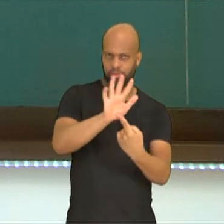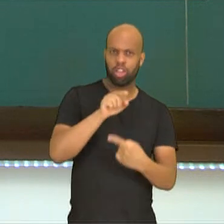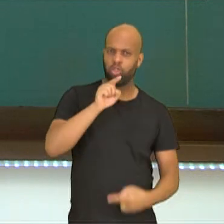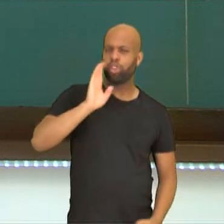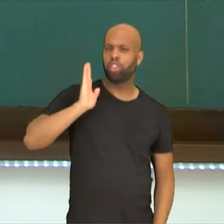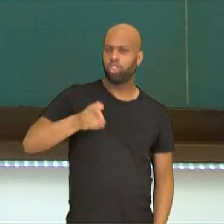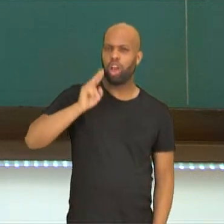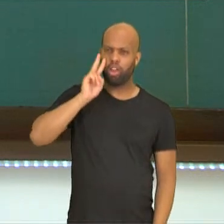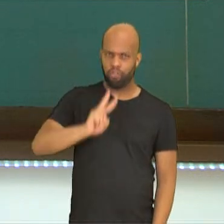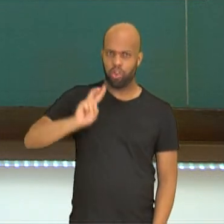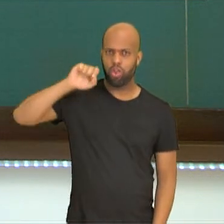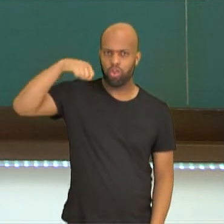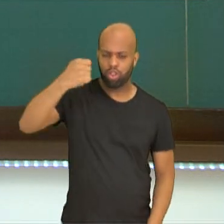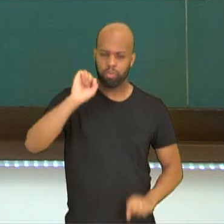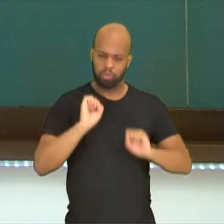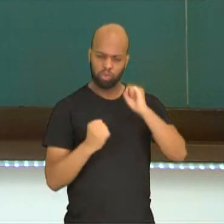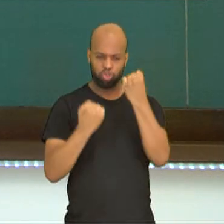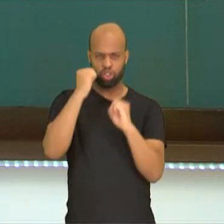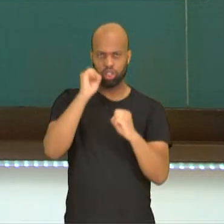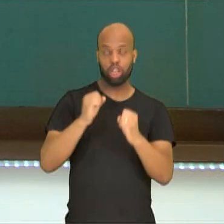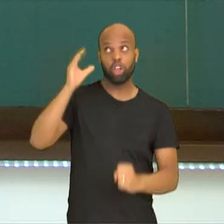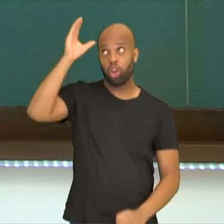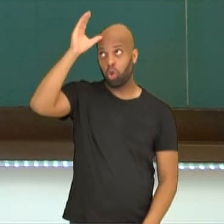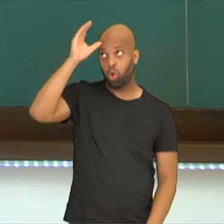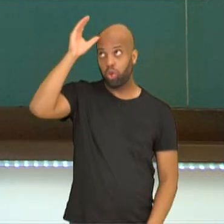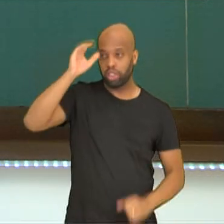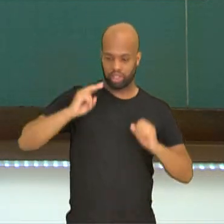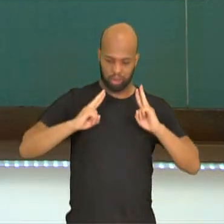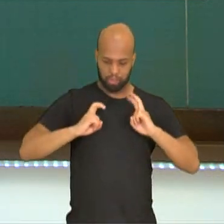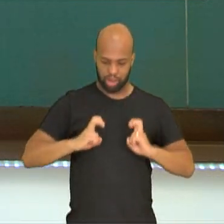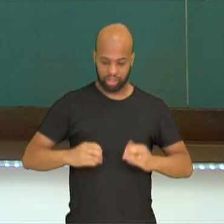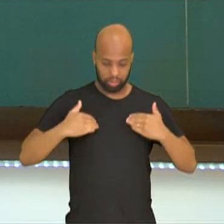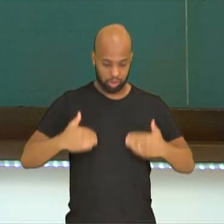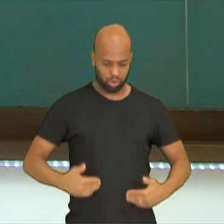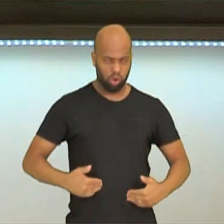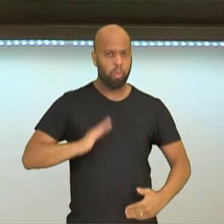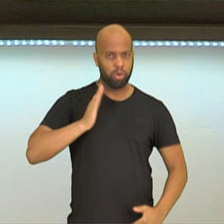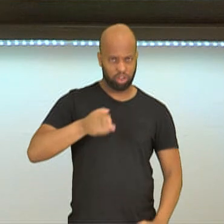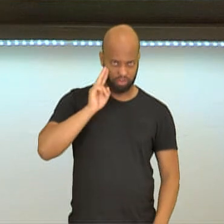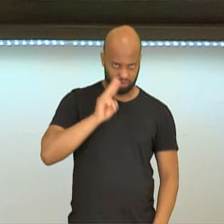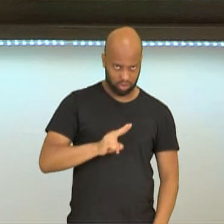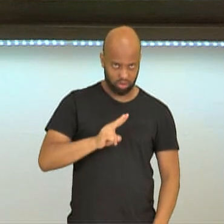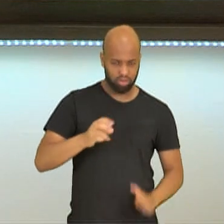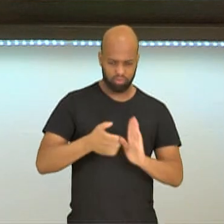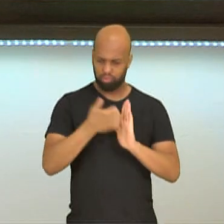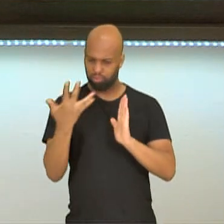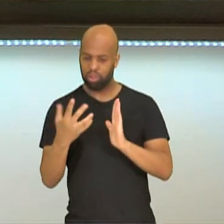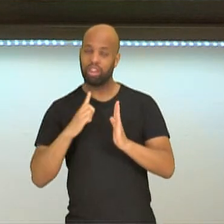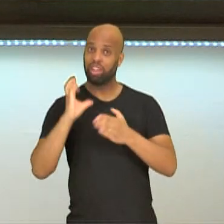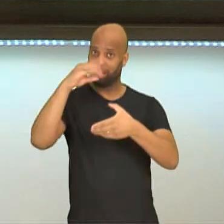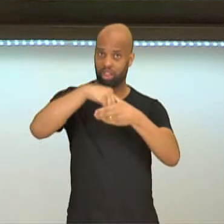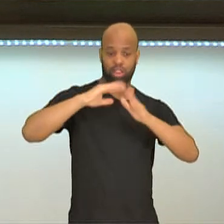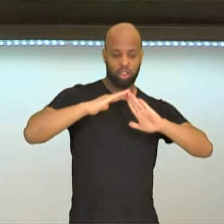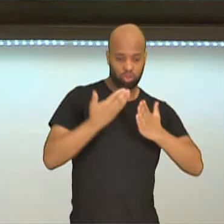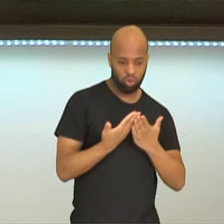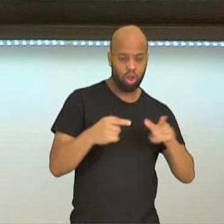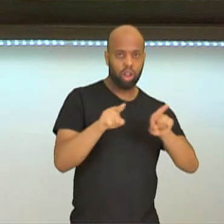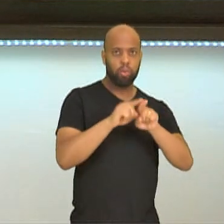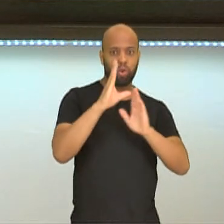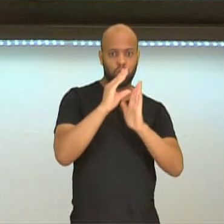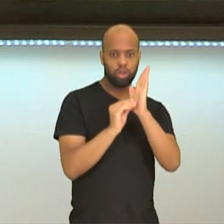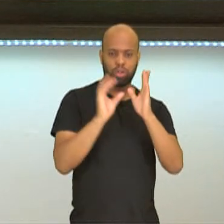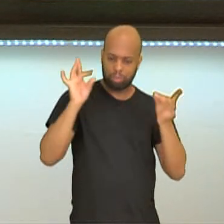ouviram falar das ginásticas de conscientização corporal? Algumas vezes dentro da escola, em algum conteúdo